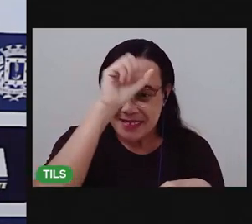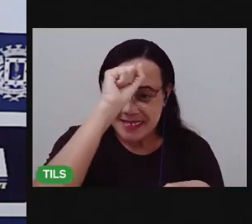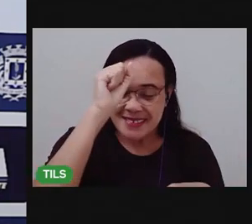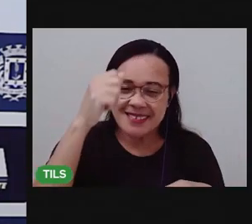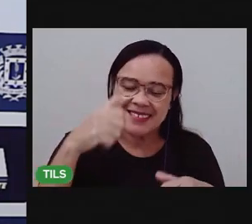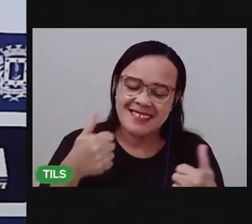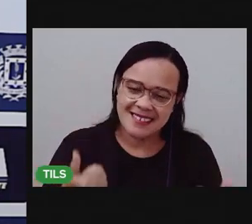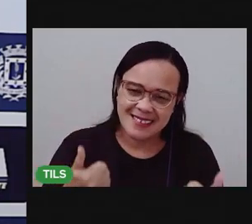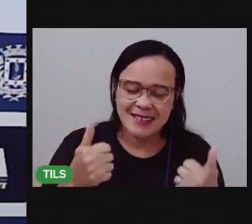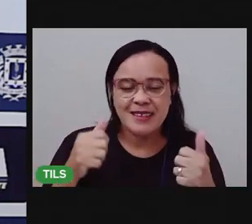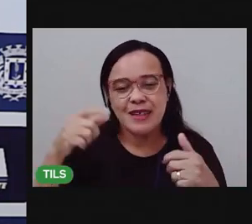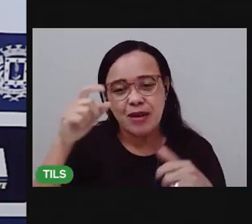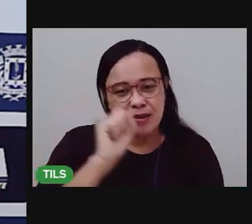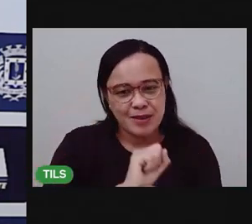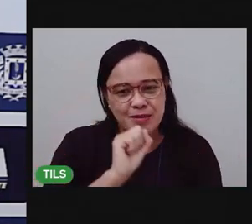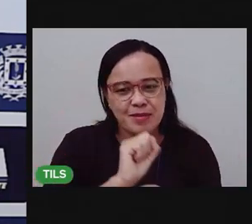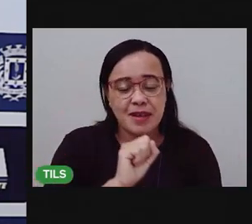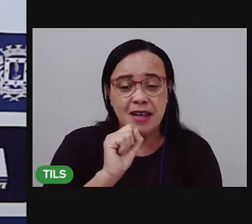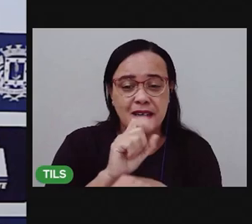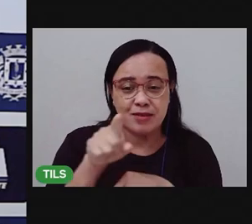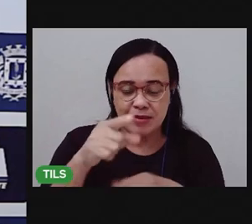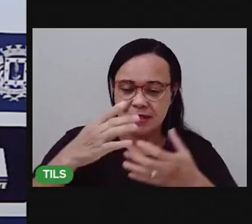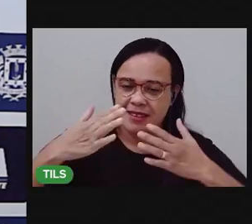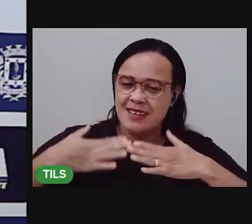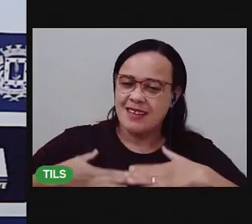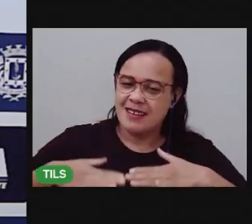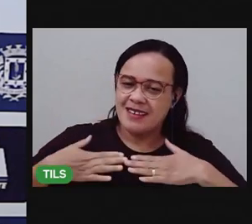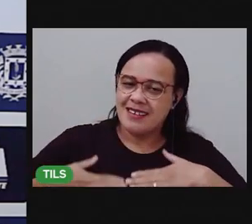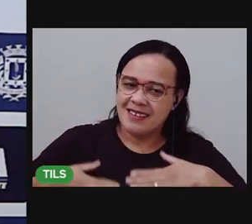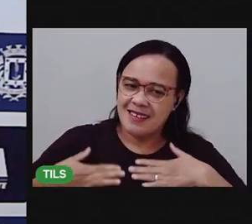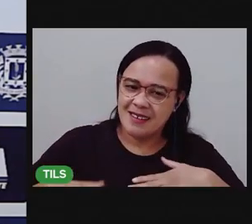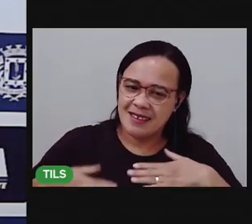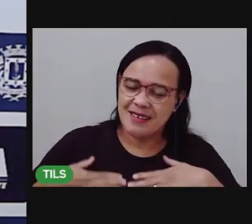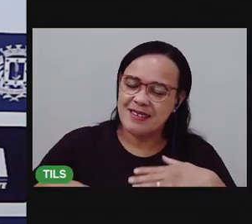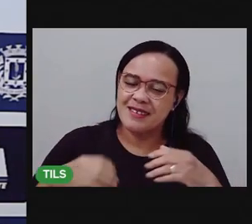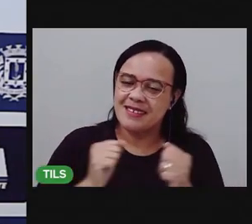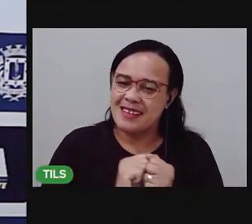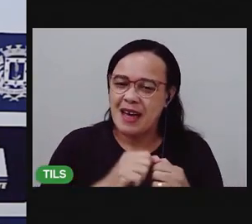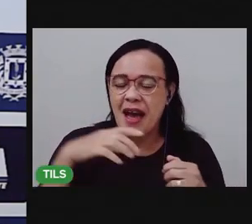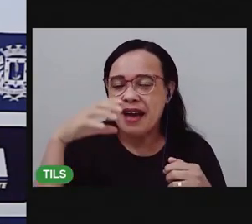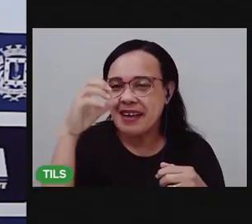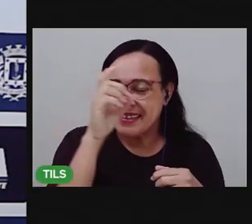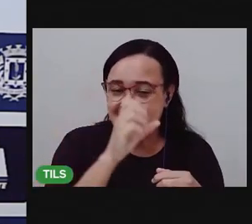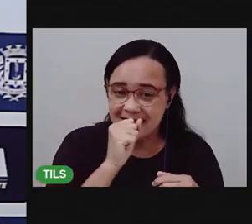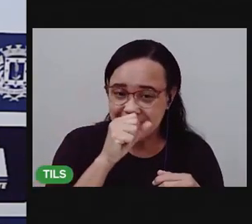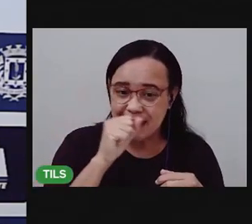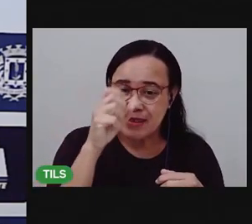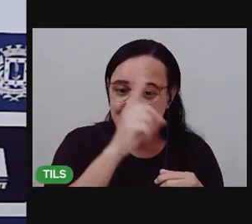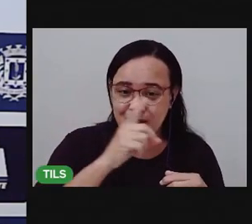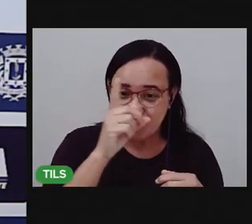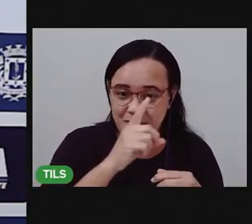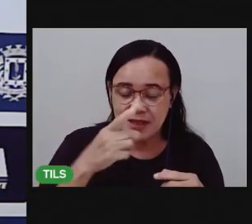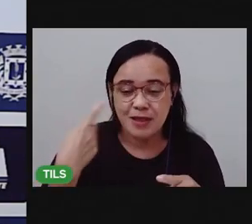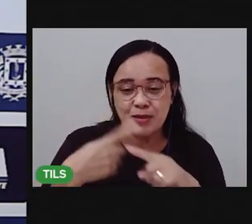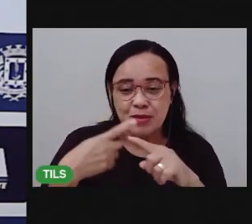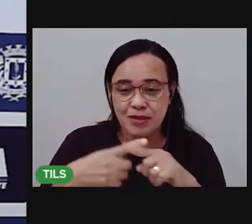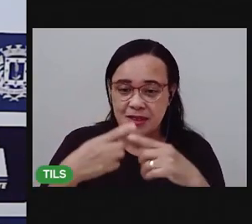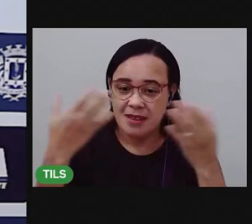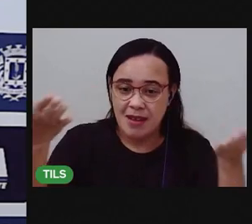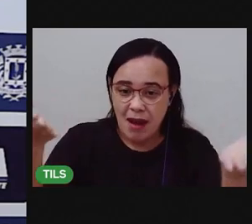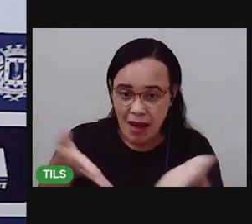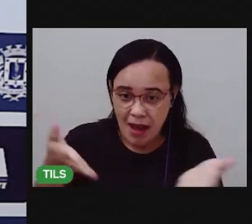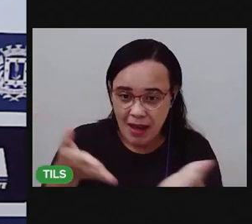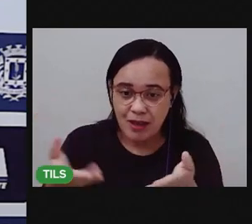Espero que você tenha descansado, aproveitado o final de semana para descansar, porque agora a gente vai retomar